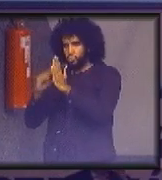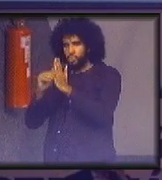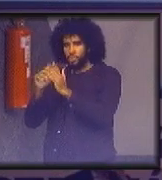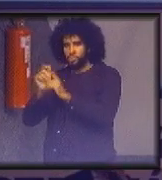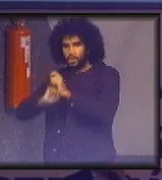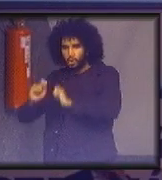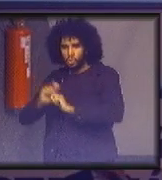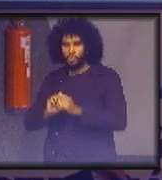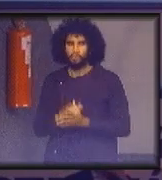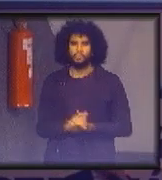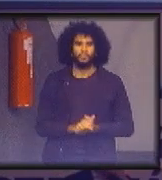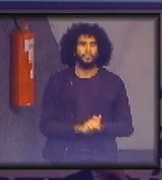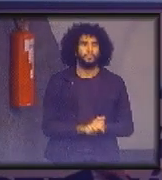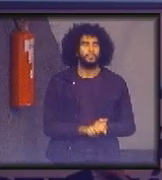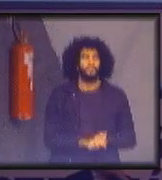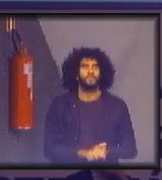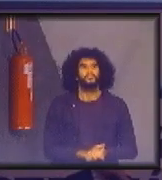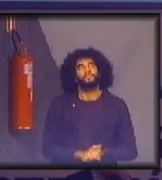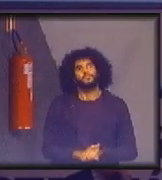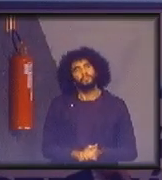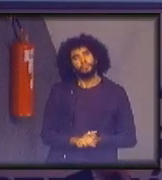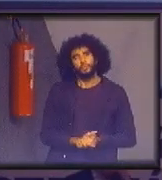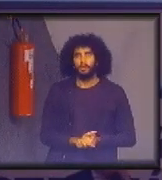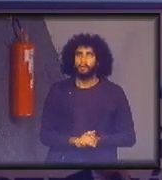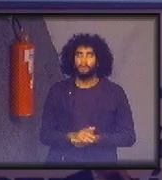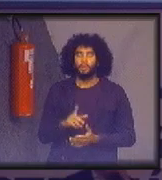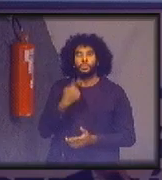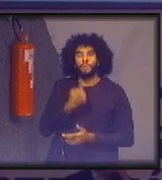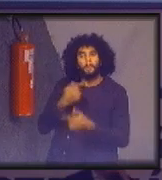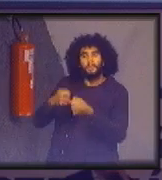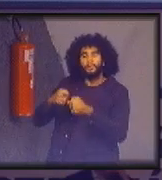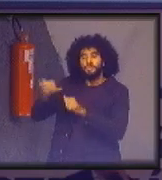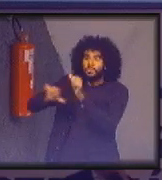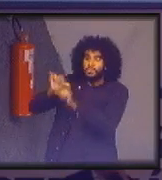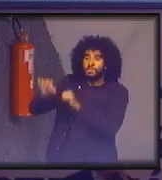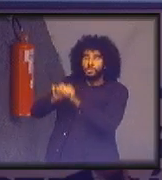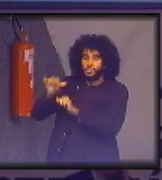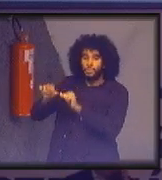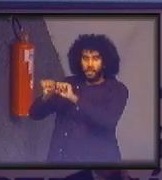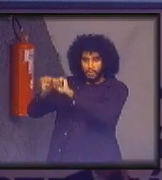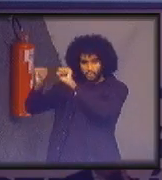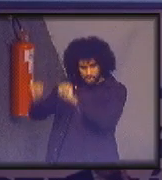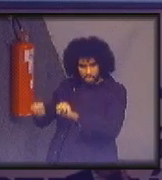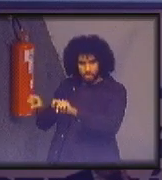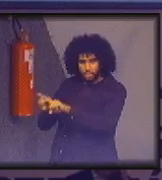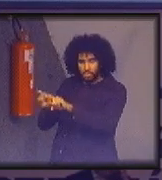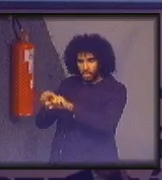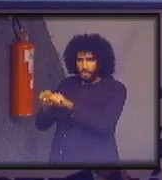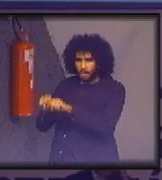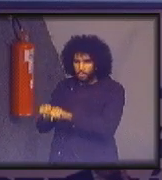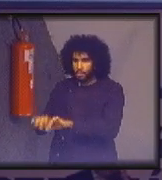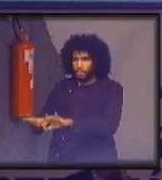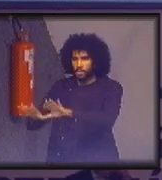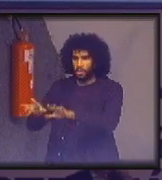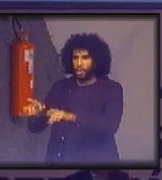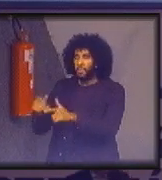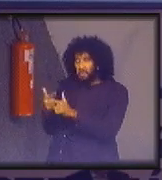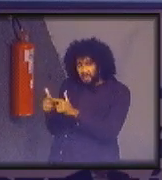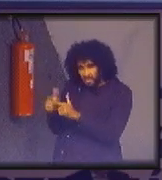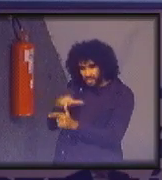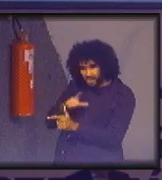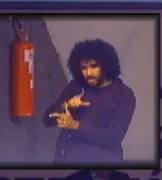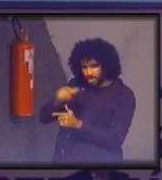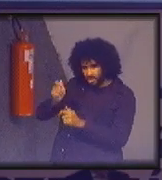dessa nossa necessidade de mudar sistemicamente e encaminhar isso o grande gargalo da economia